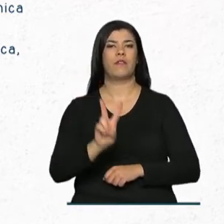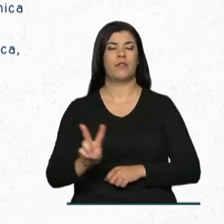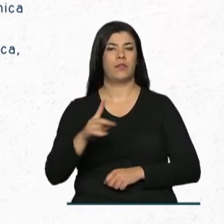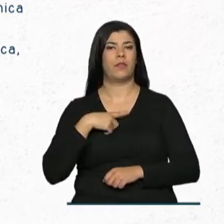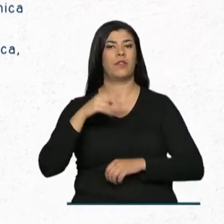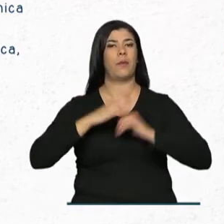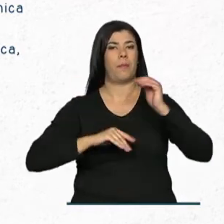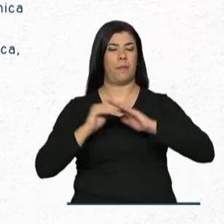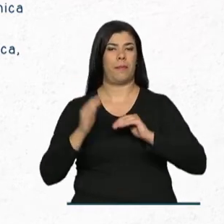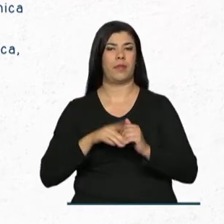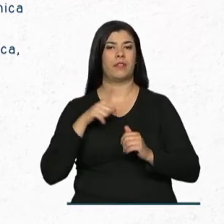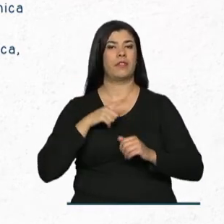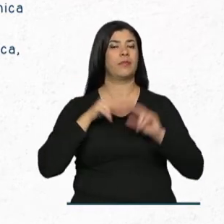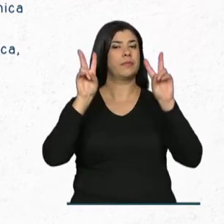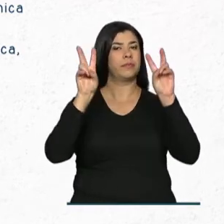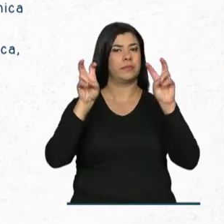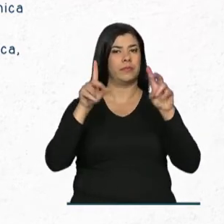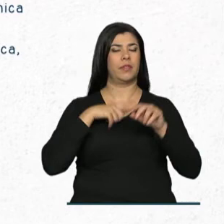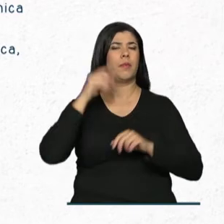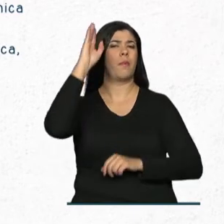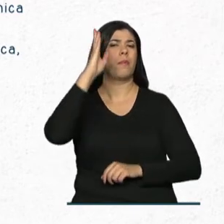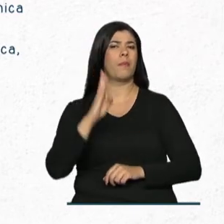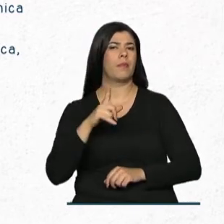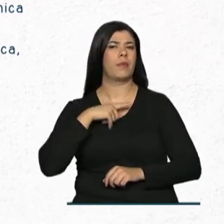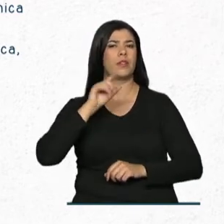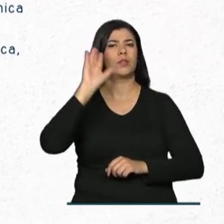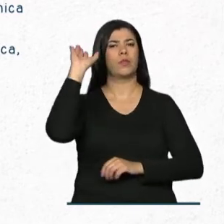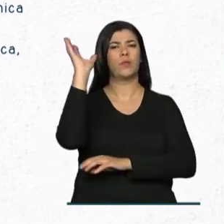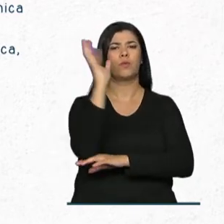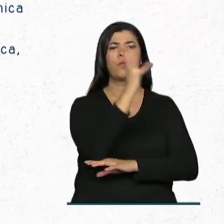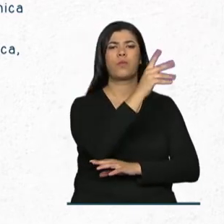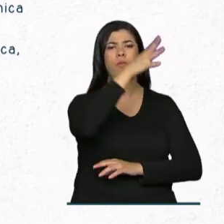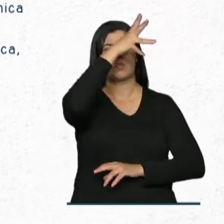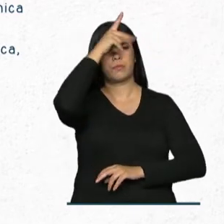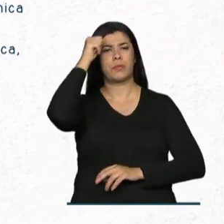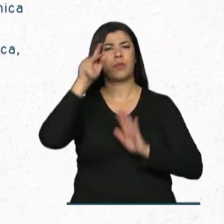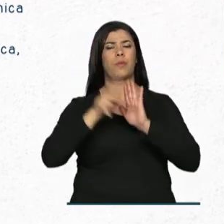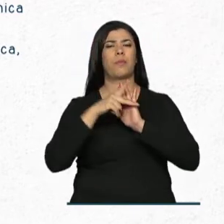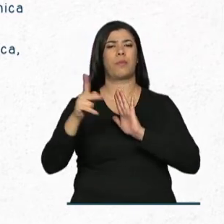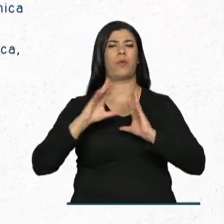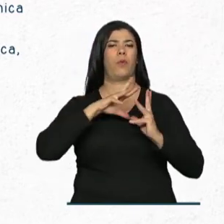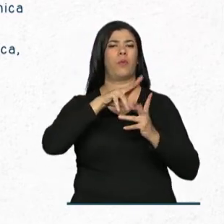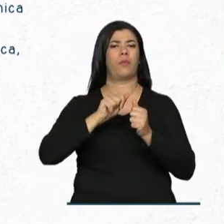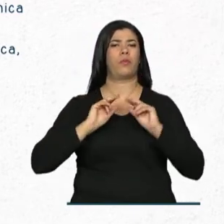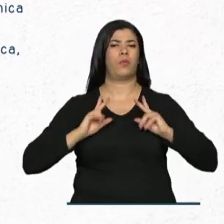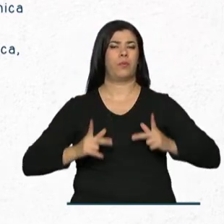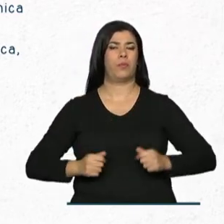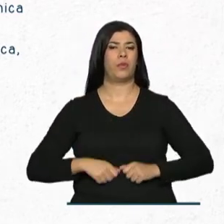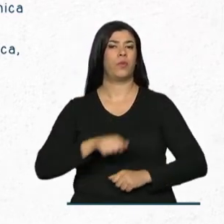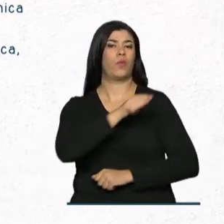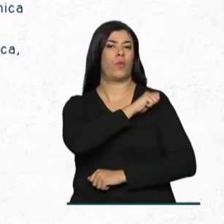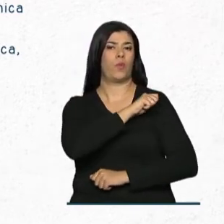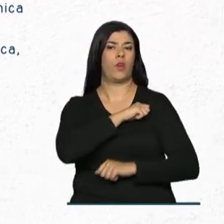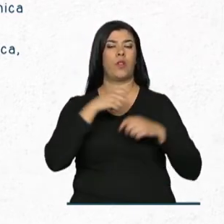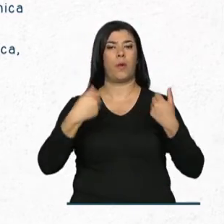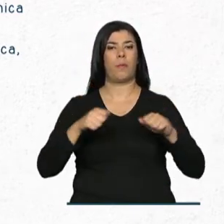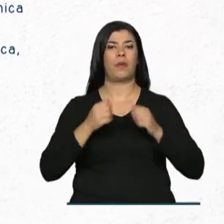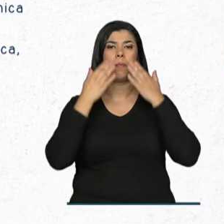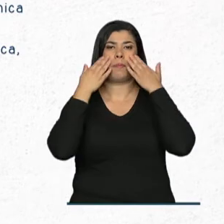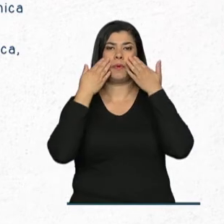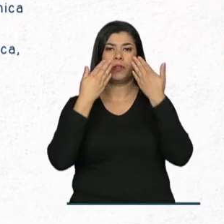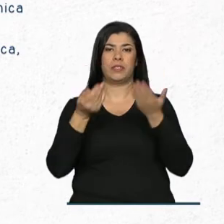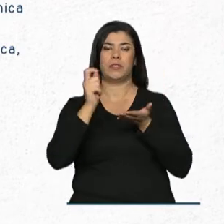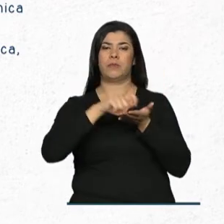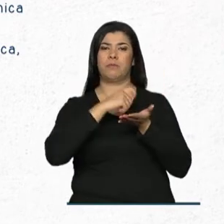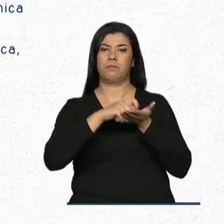A iniciativa traz como tema Brasil, Floresta Amazônica, Patrimônio da Humanidade. Os estudantes deverão apresentar os